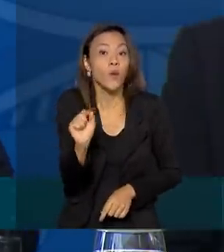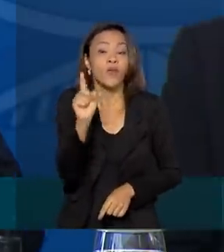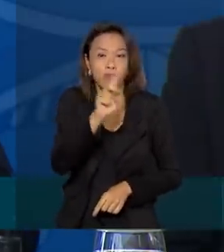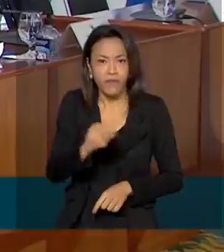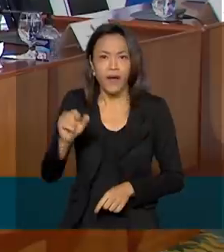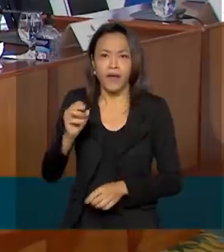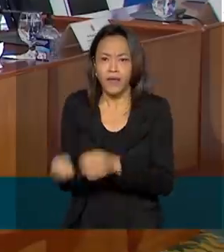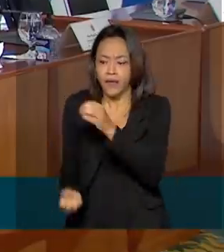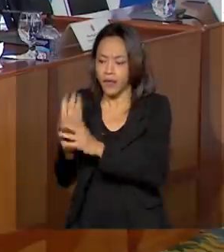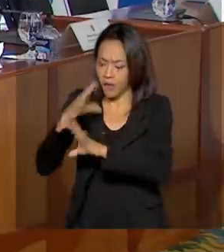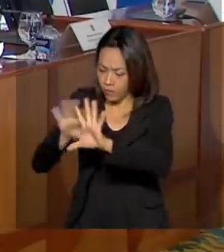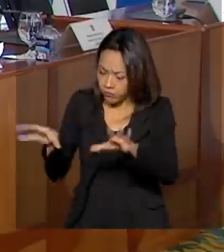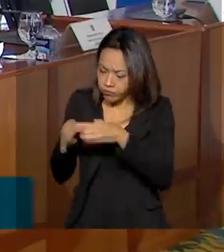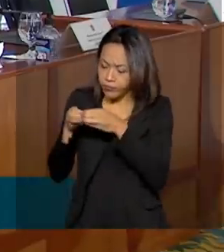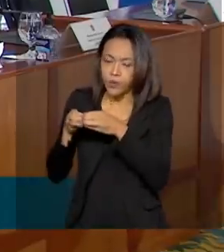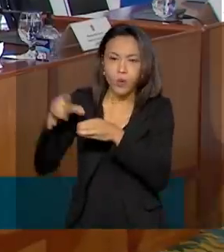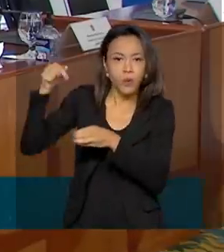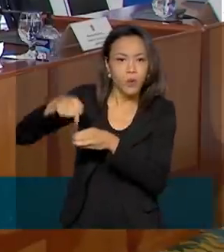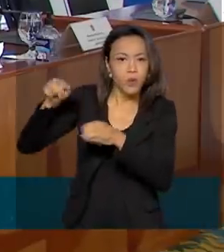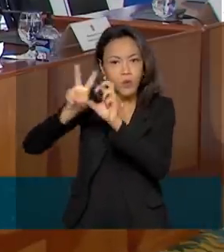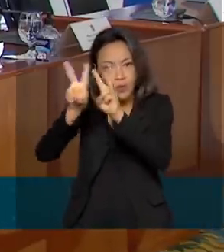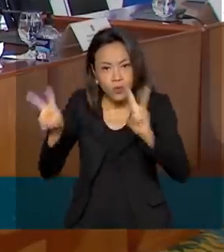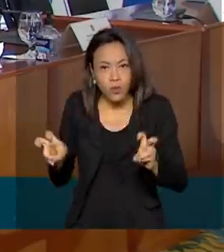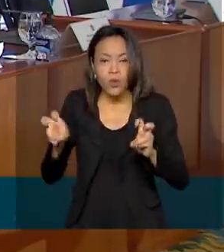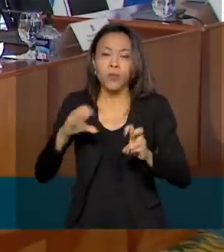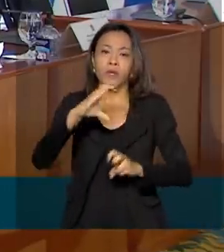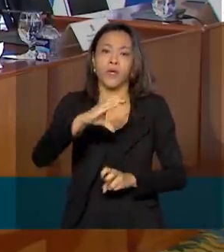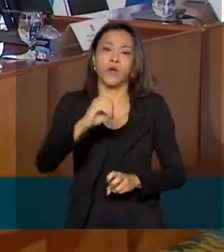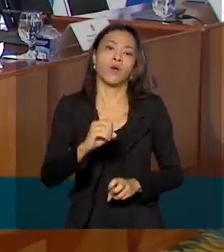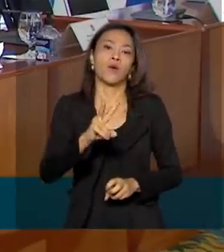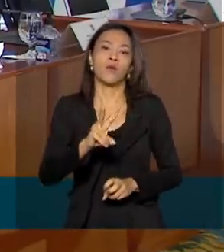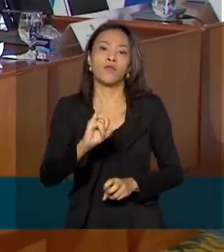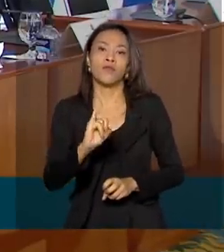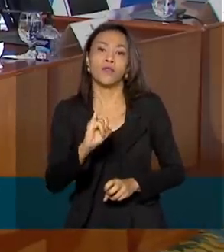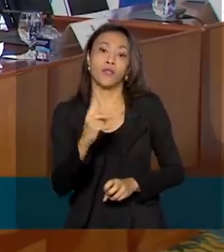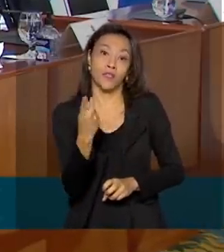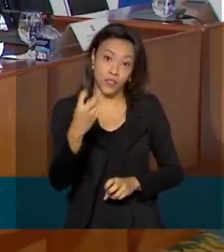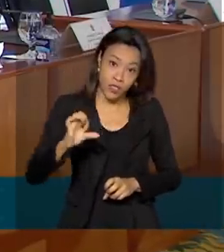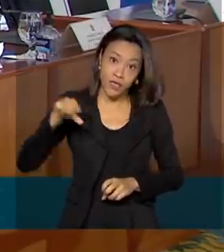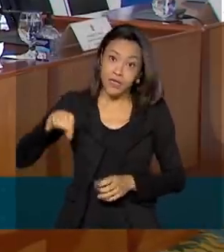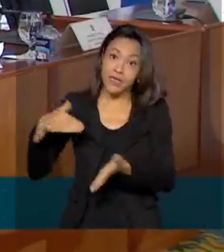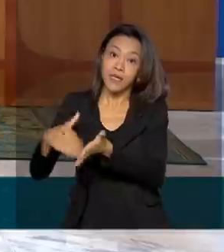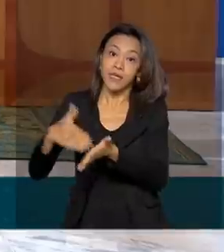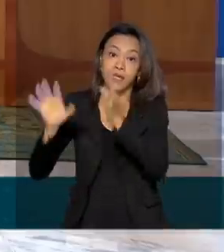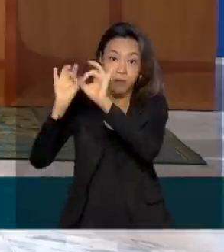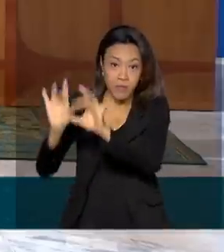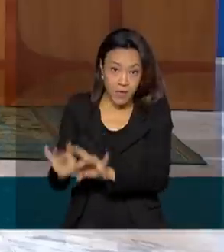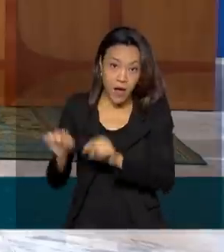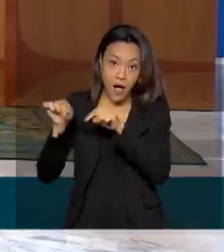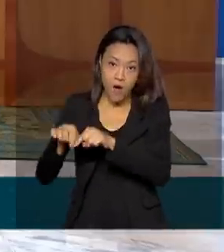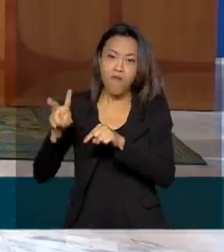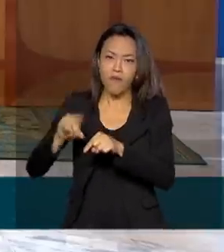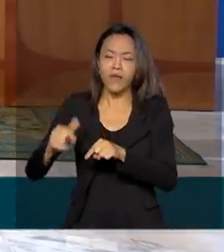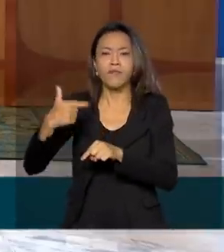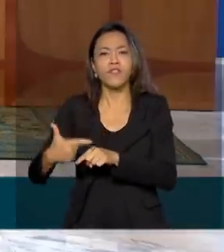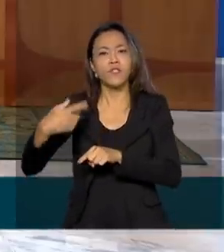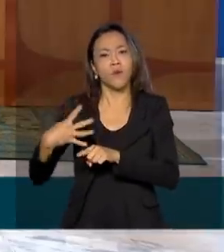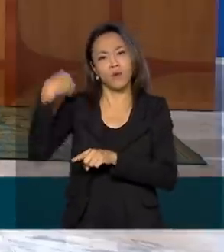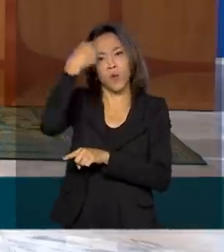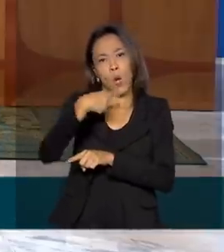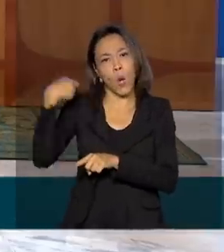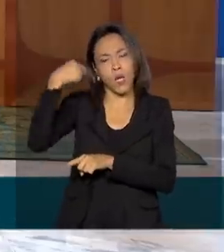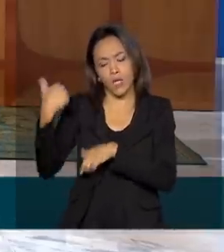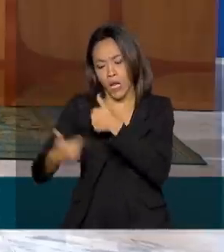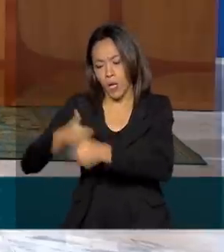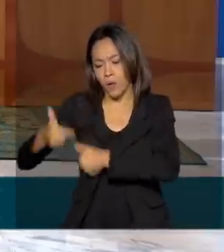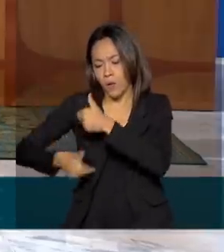Ministério da Saúde para tratar da Covid-19. A nova Secretaria Especial de Combate à Pandemia deve funcionar 24 horas por